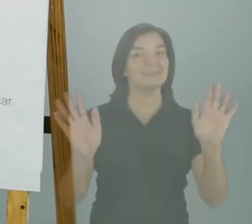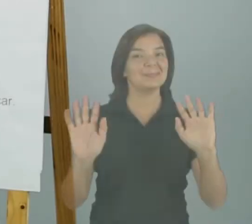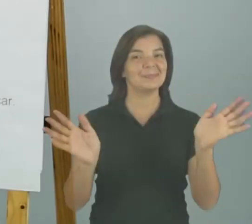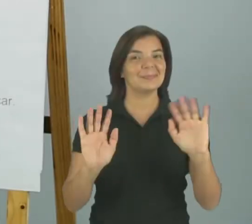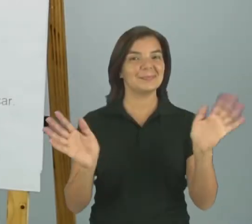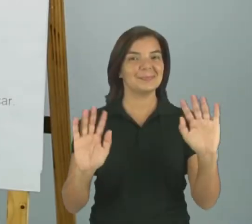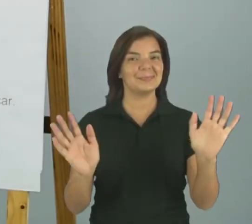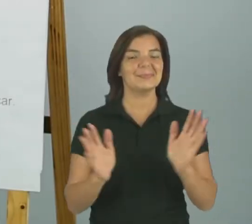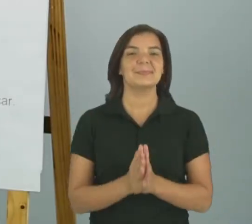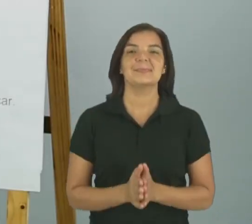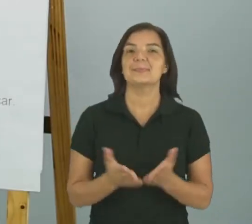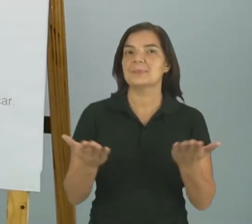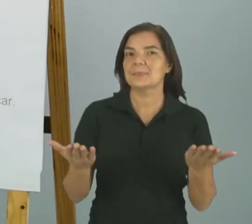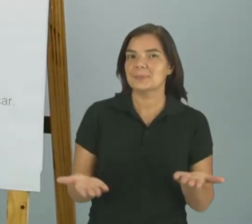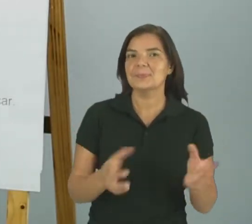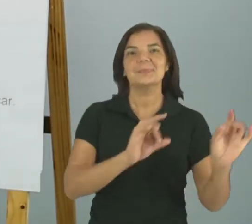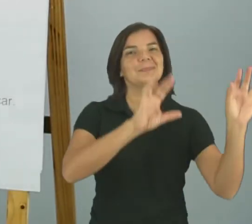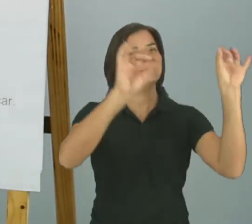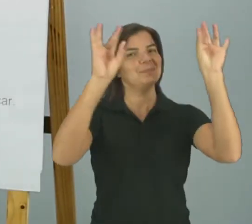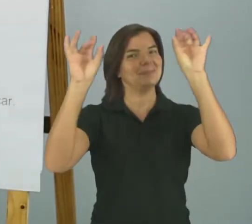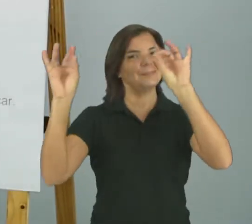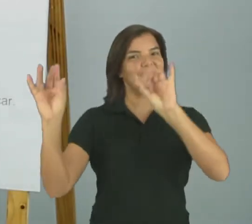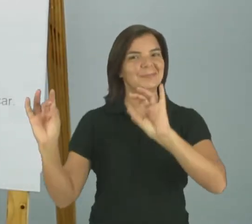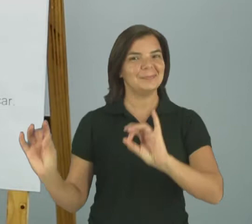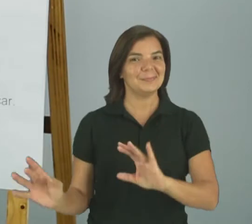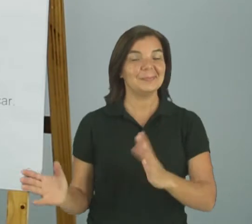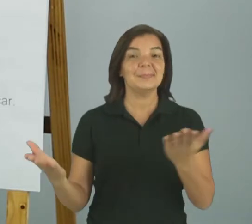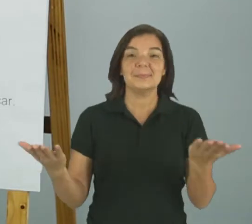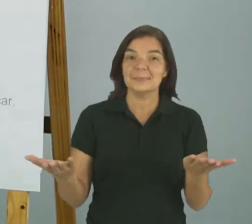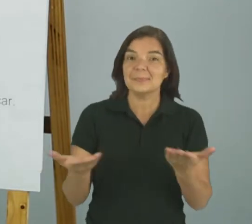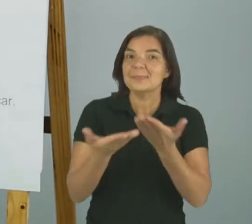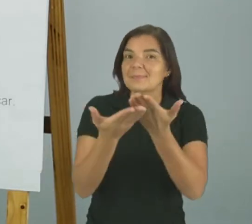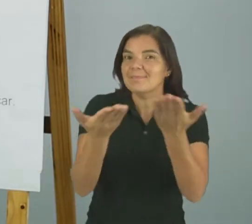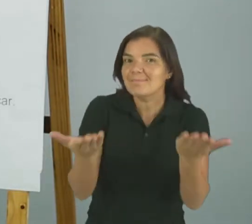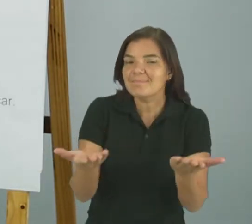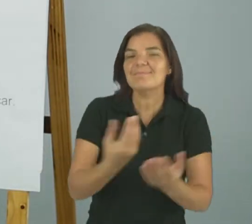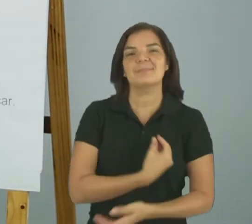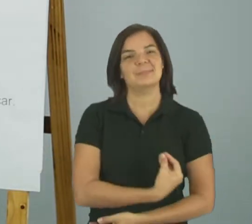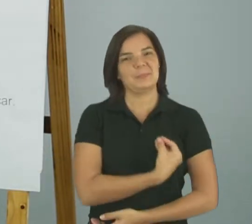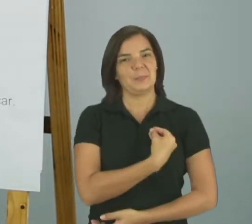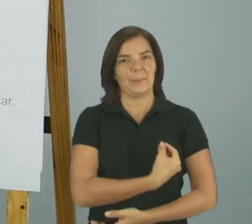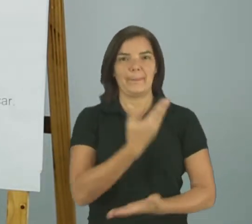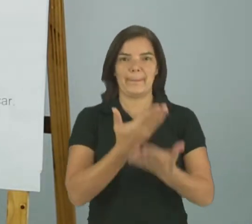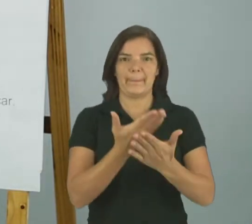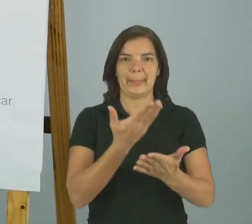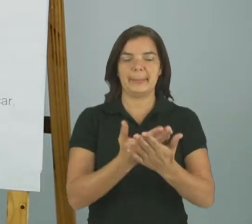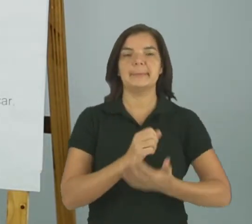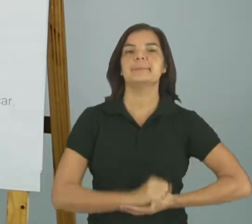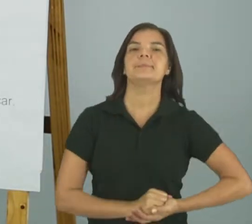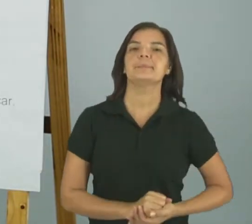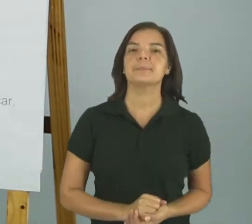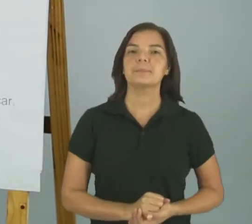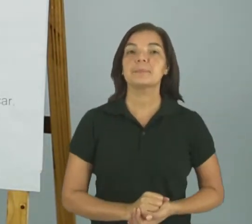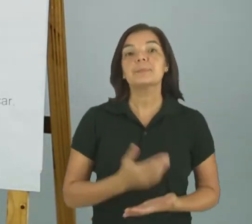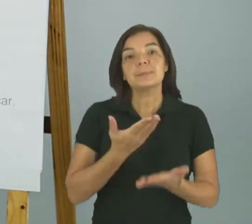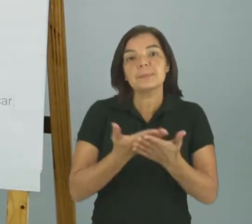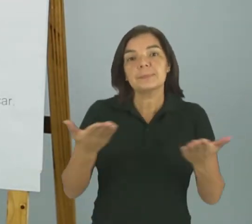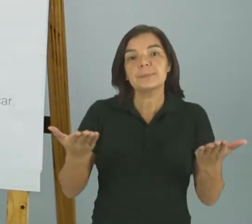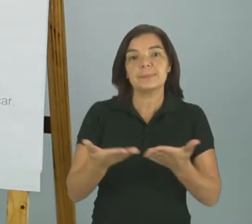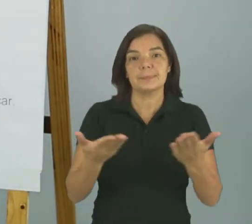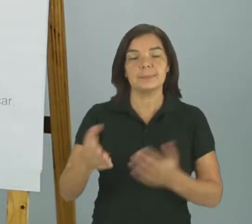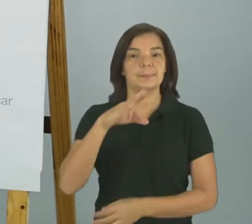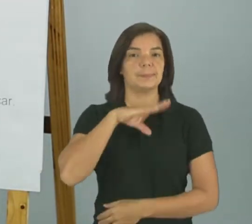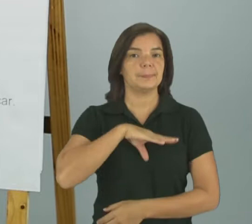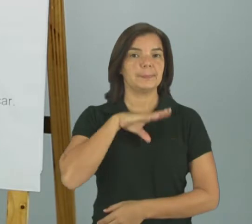Olá! Hoje é um dia especial, onde conto com você participando de mais uma aula. Nossa aula hoje é